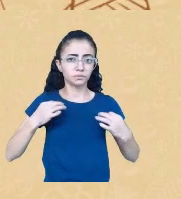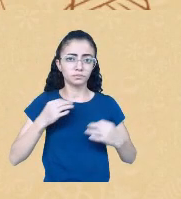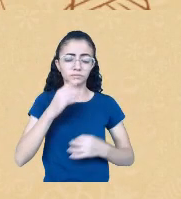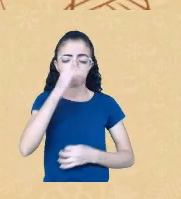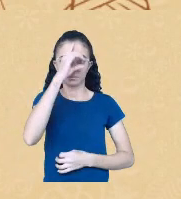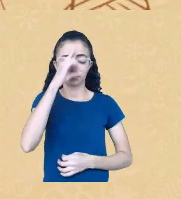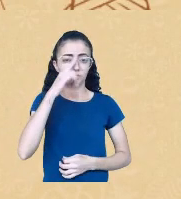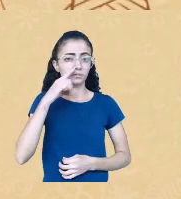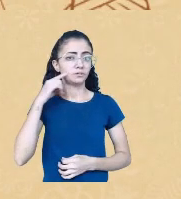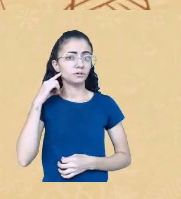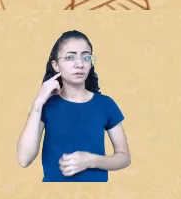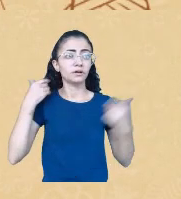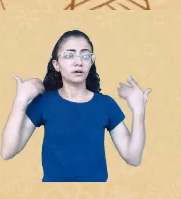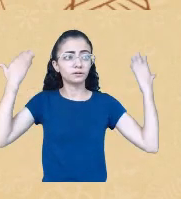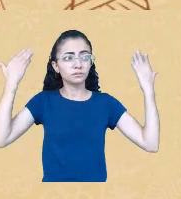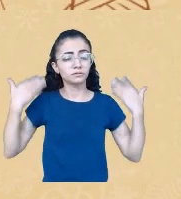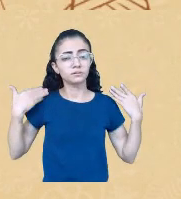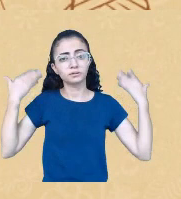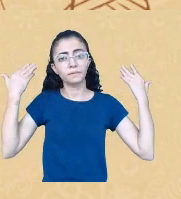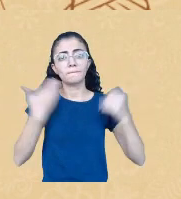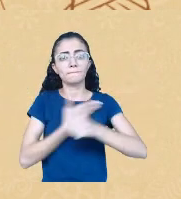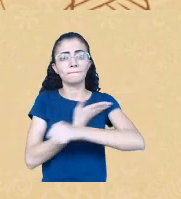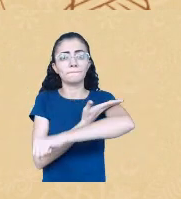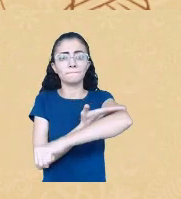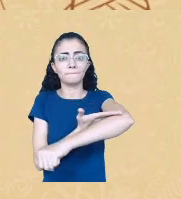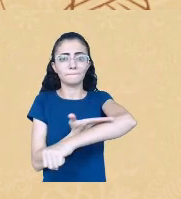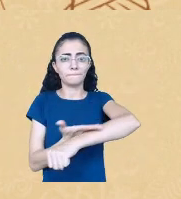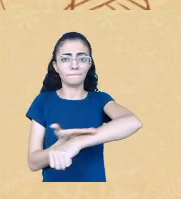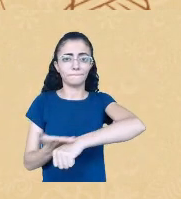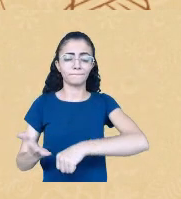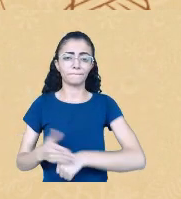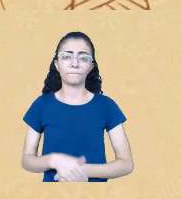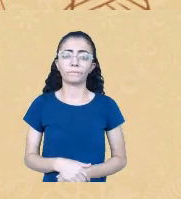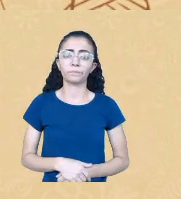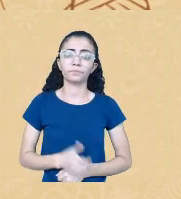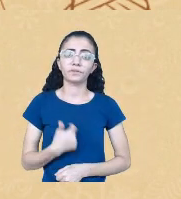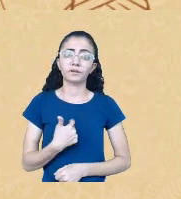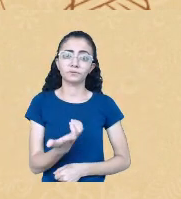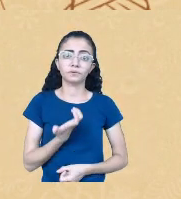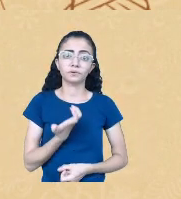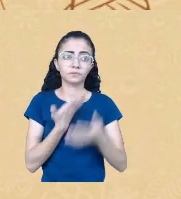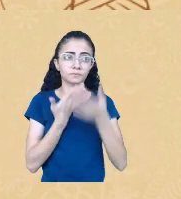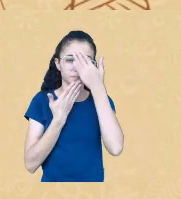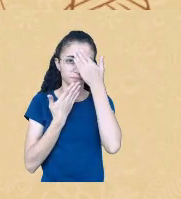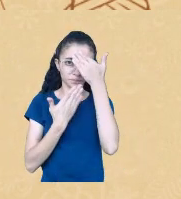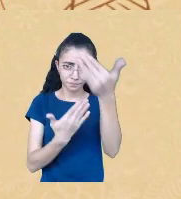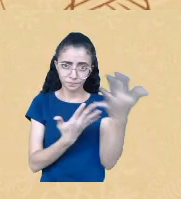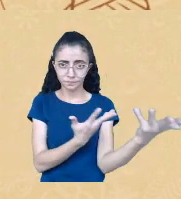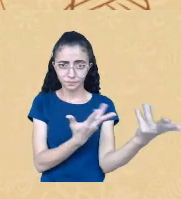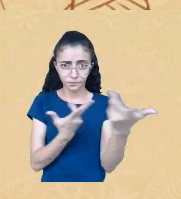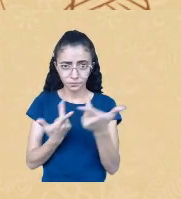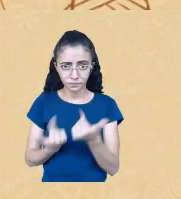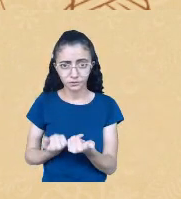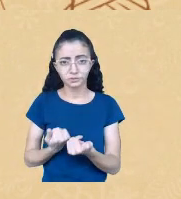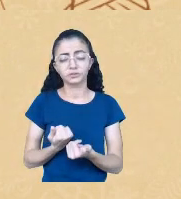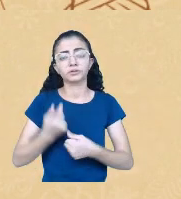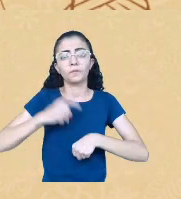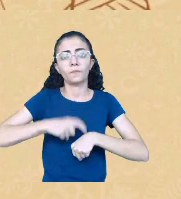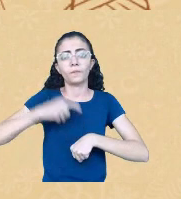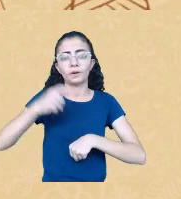branca. E eu queria iniciar agradecendo pelo convite, pelo espaço, é uma